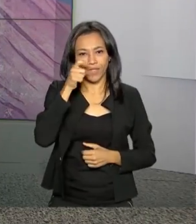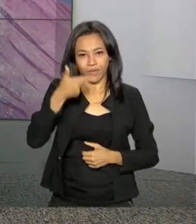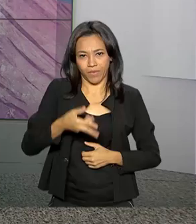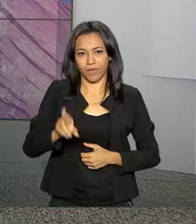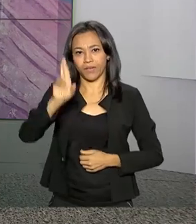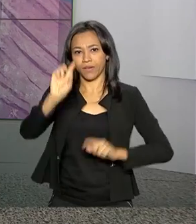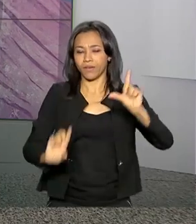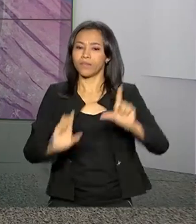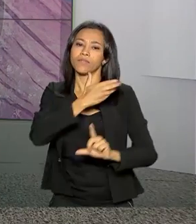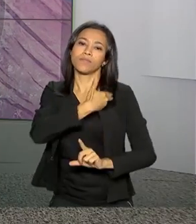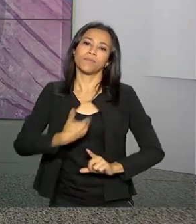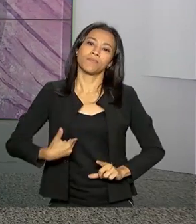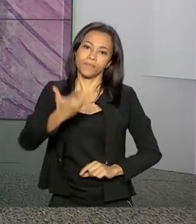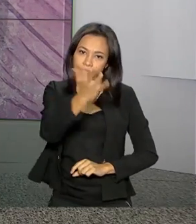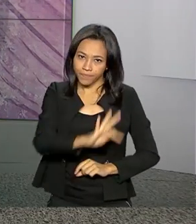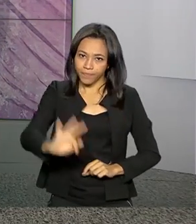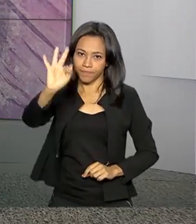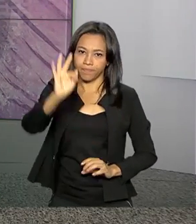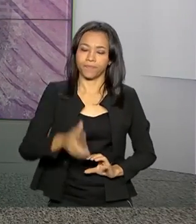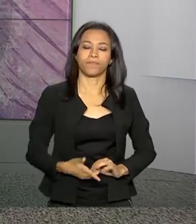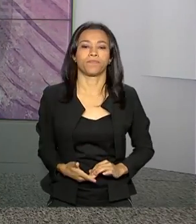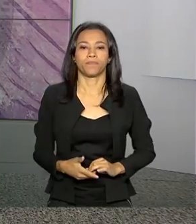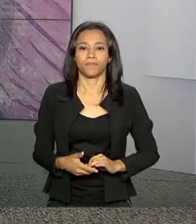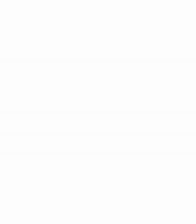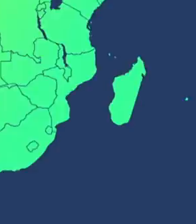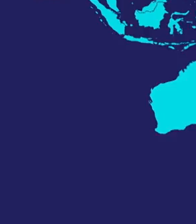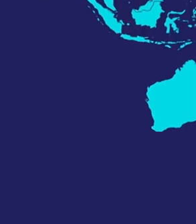gente aqui na NBR, a TV do Governo Federal.